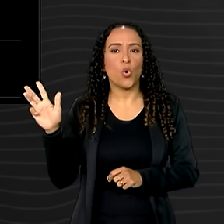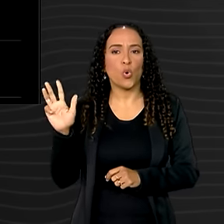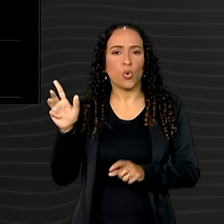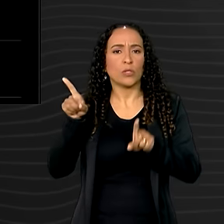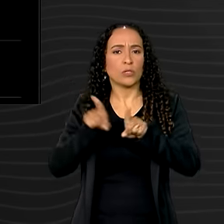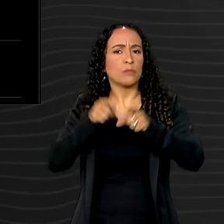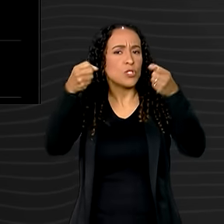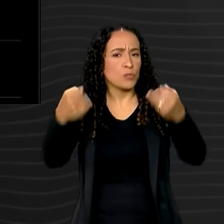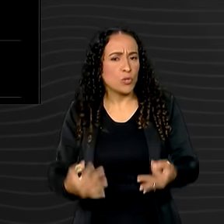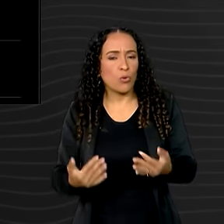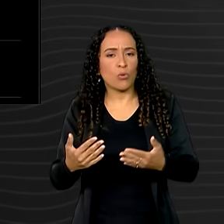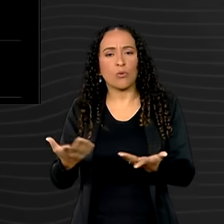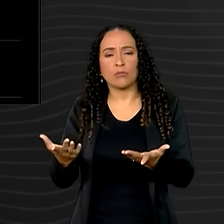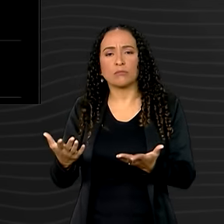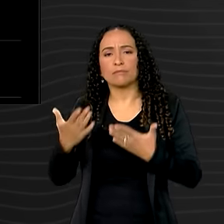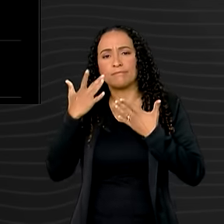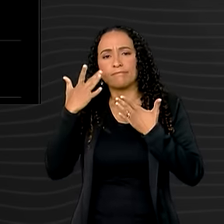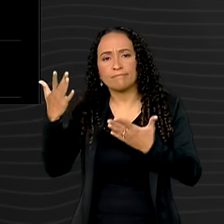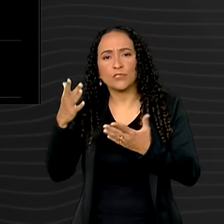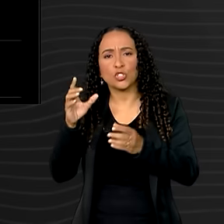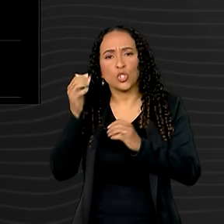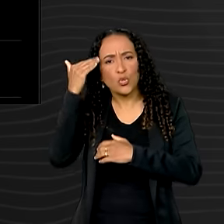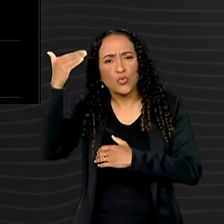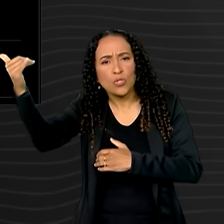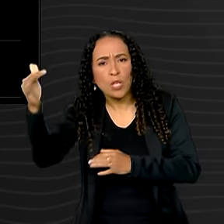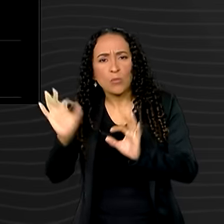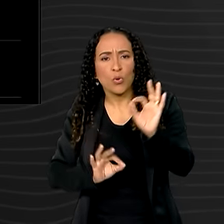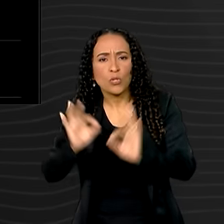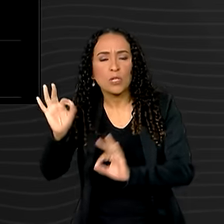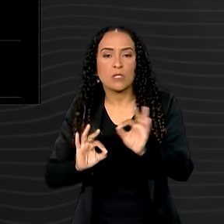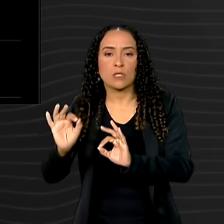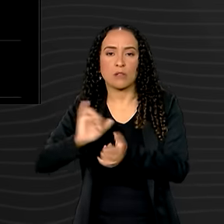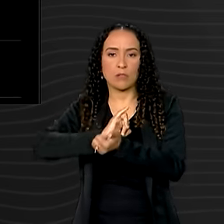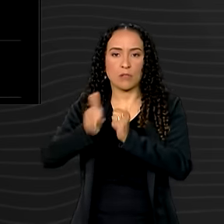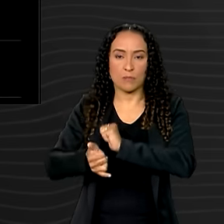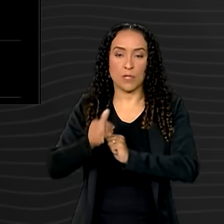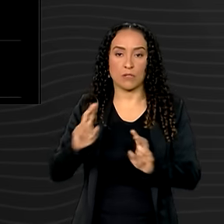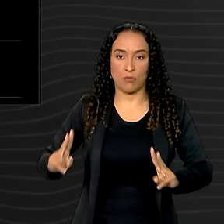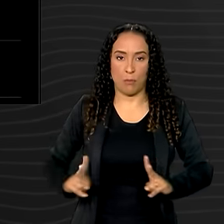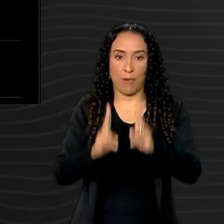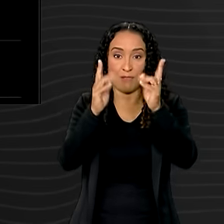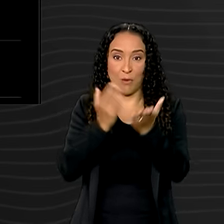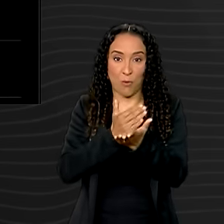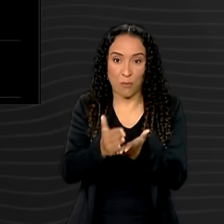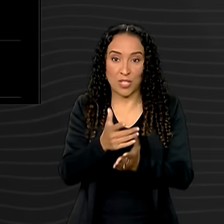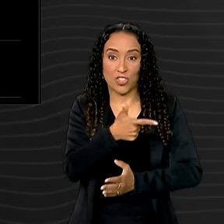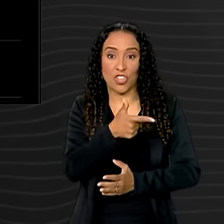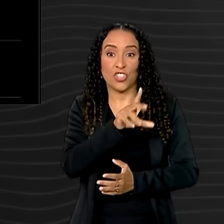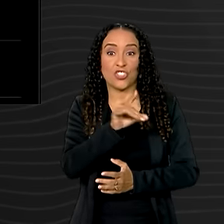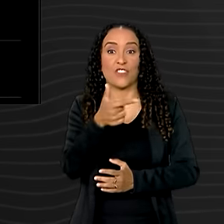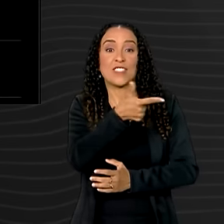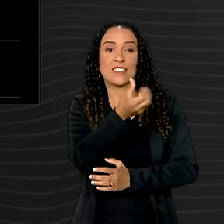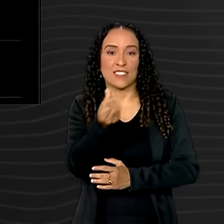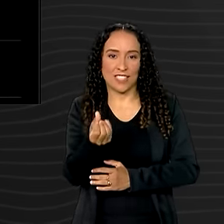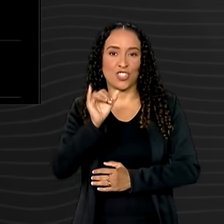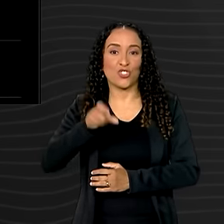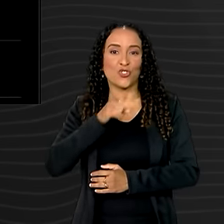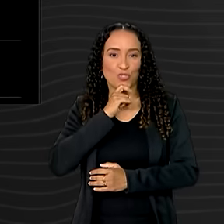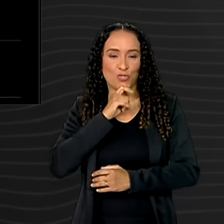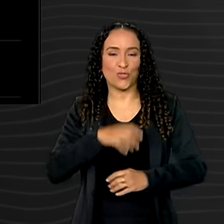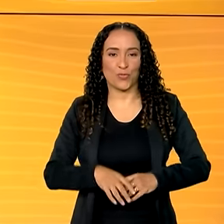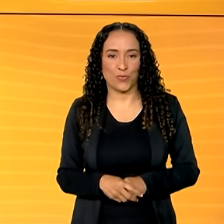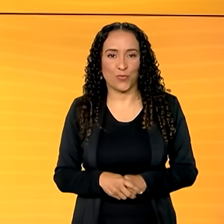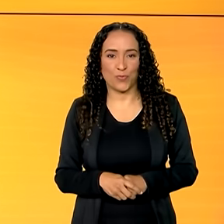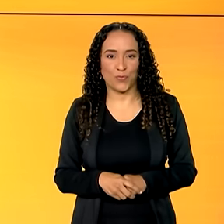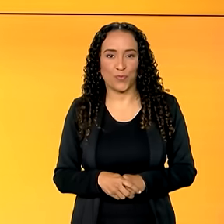disse ainda que desejou sucesso para a organização das Olimpíadas de Paris, que começam no dia 26 de julho.